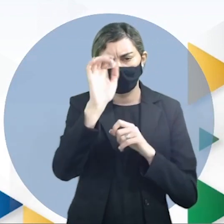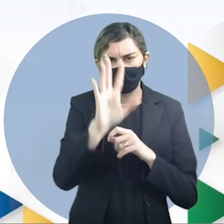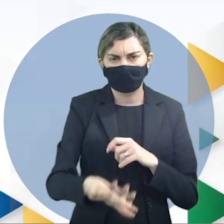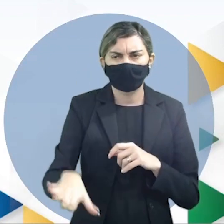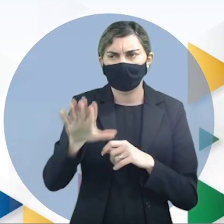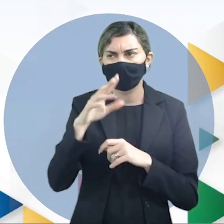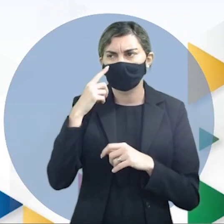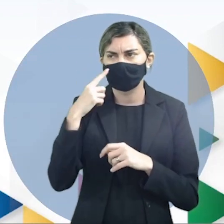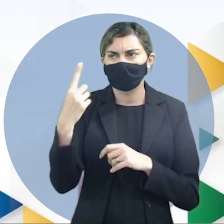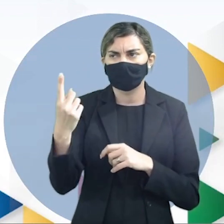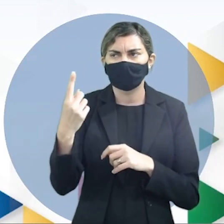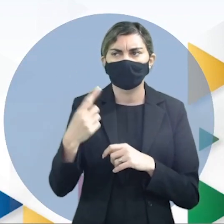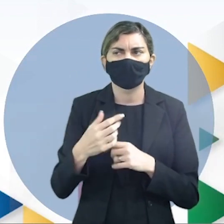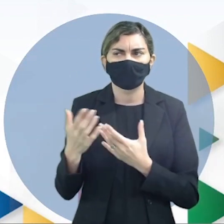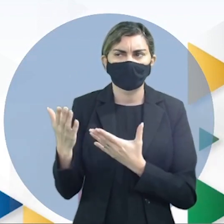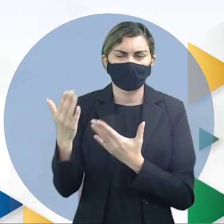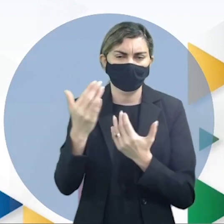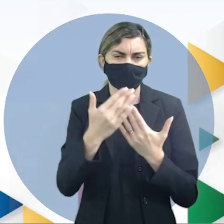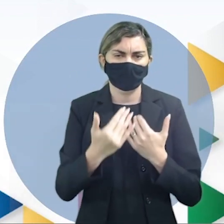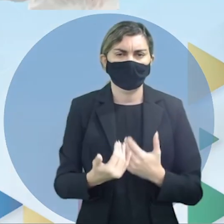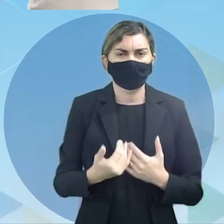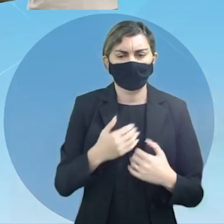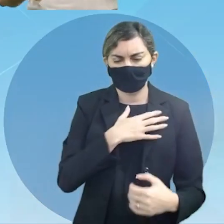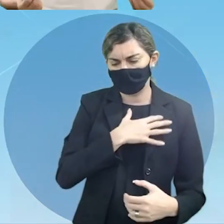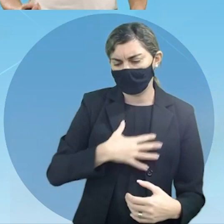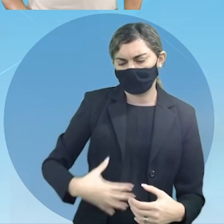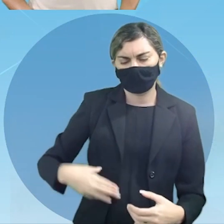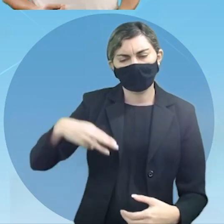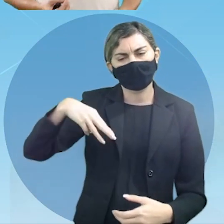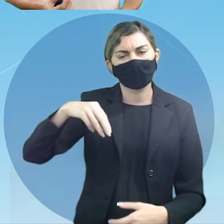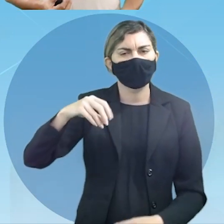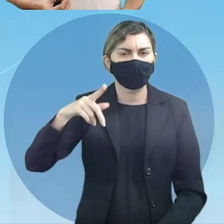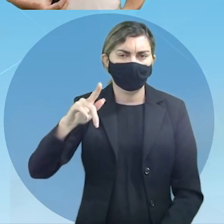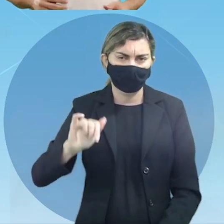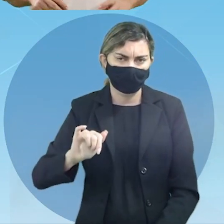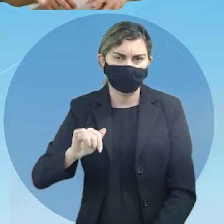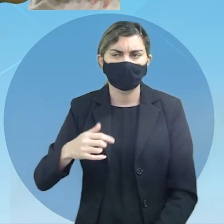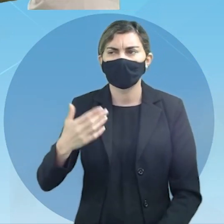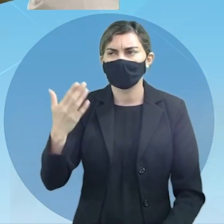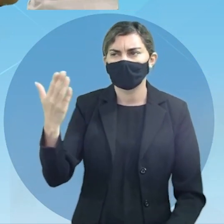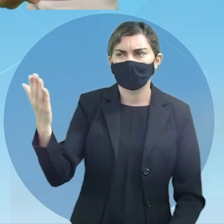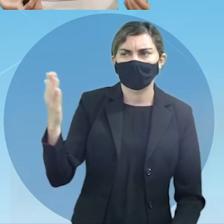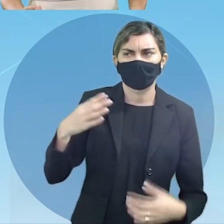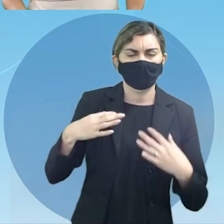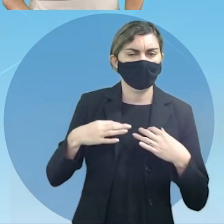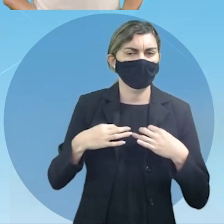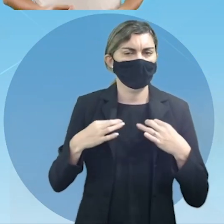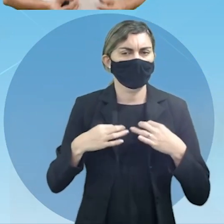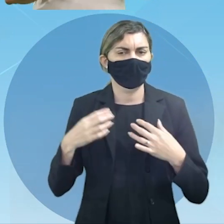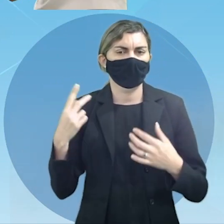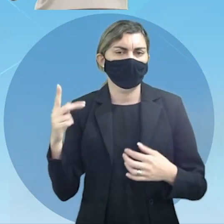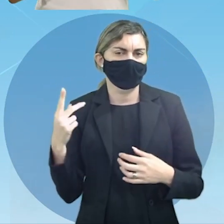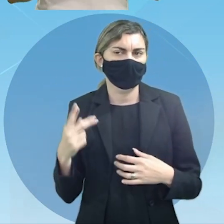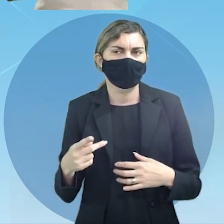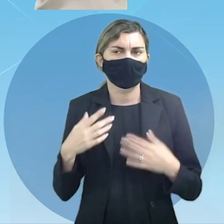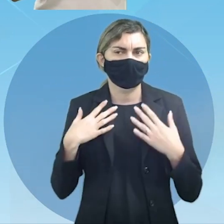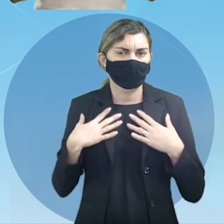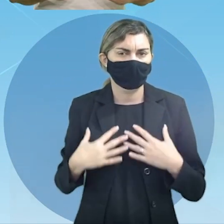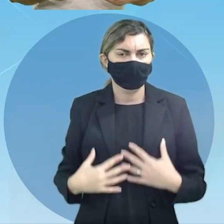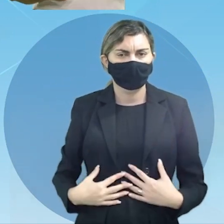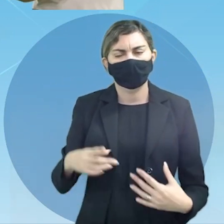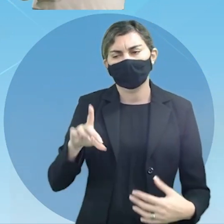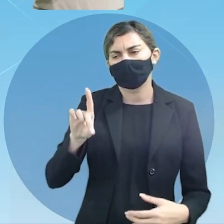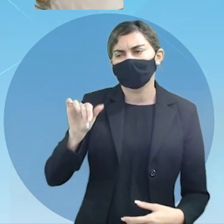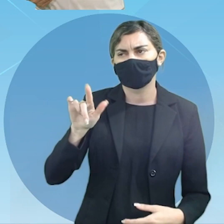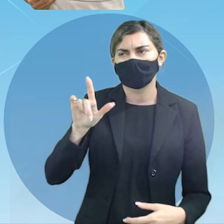só a indumentária são jovens certo são monges tibetanos olhem a roupa deles certo e o nosso